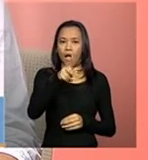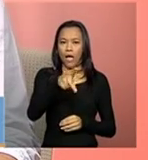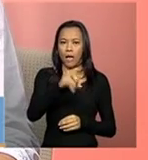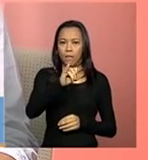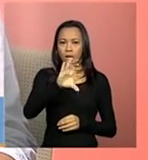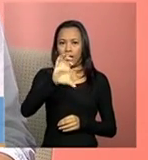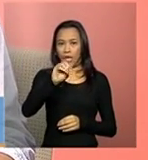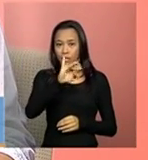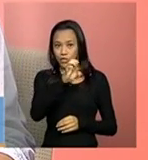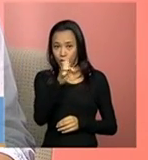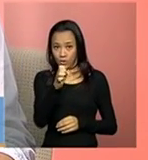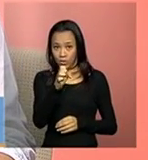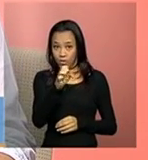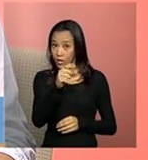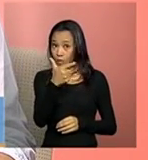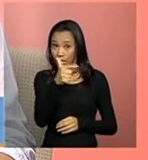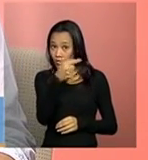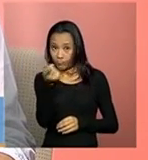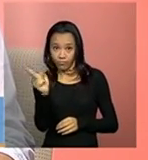cedilha e sem til,